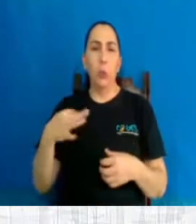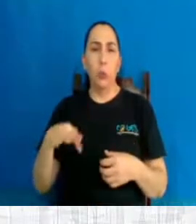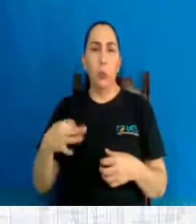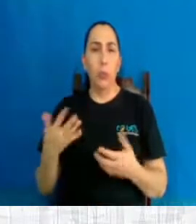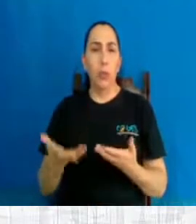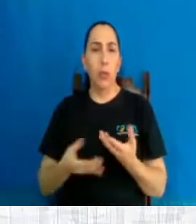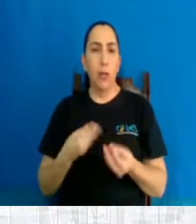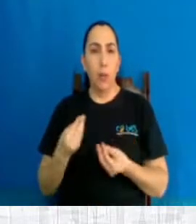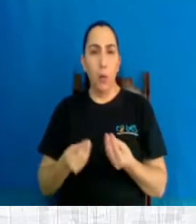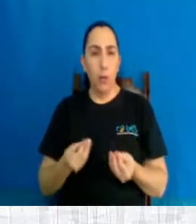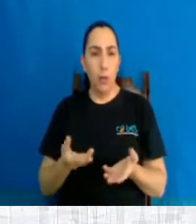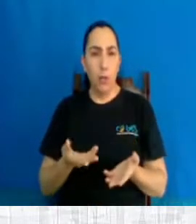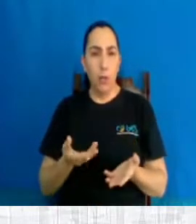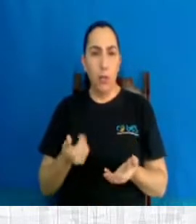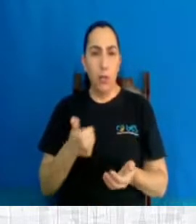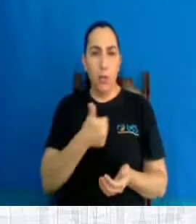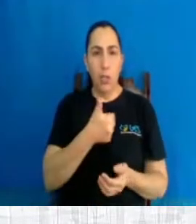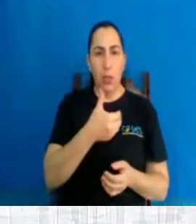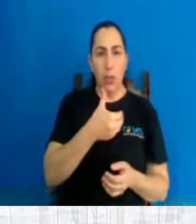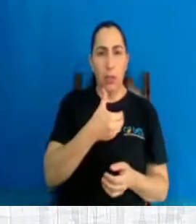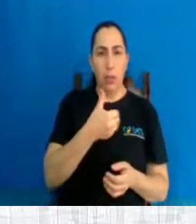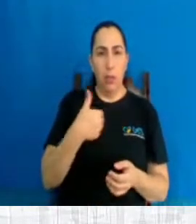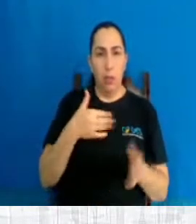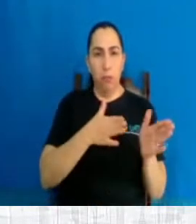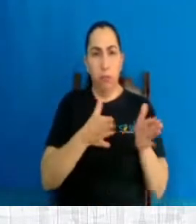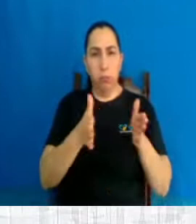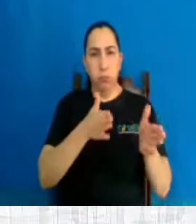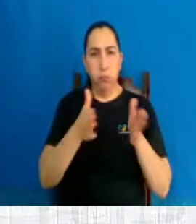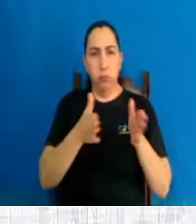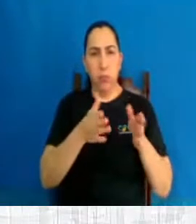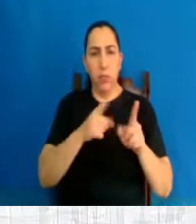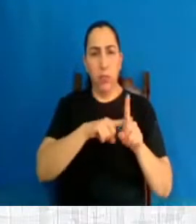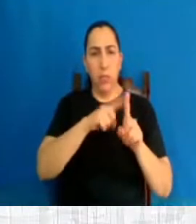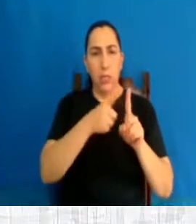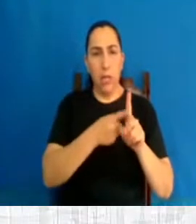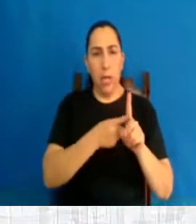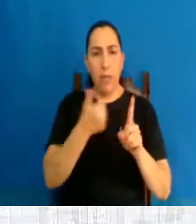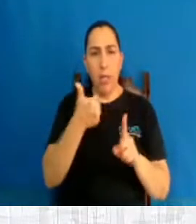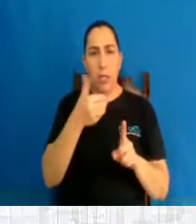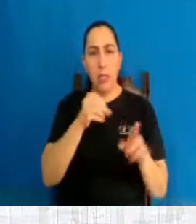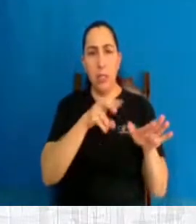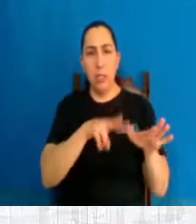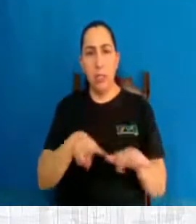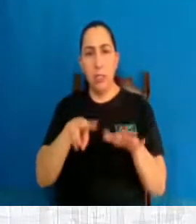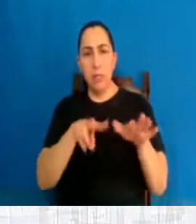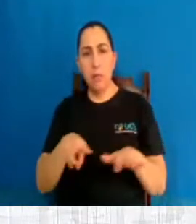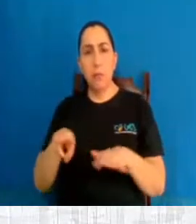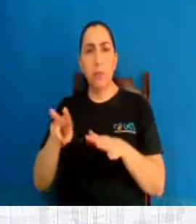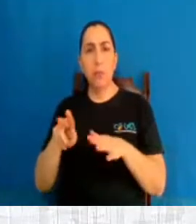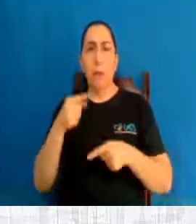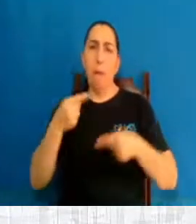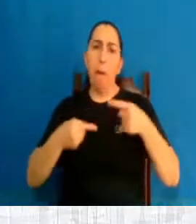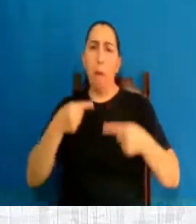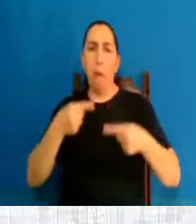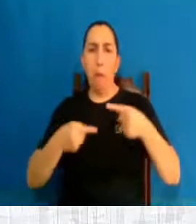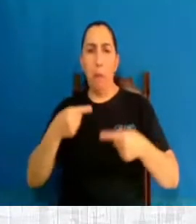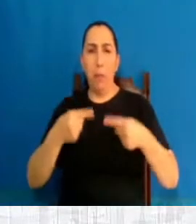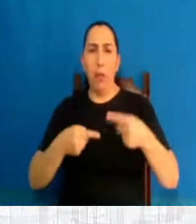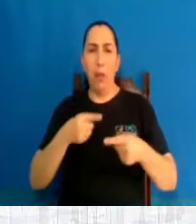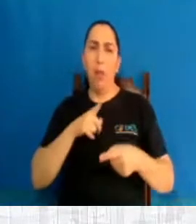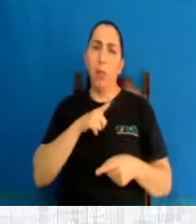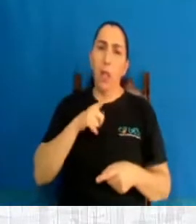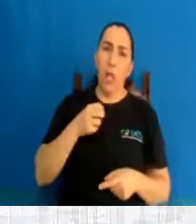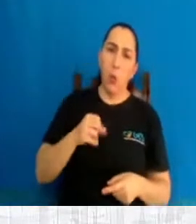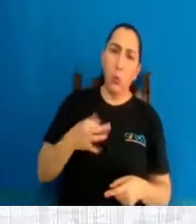estudos, uns que dizem que a partir de 10 semanas tem dor, a partir de 20, outros dizem que sempre tem aquela coisa toda. Tem uma discussão enorme. Tem várias